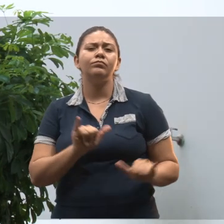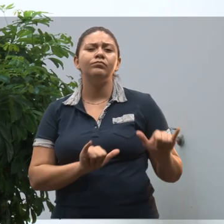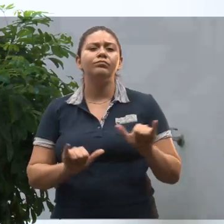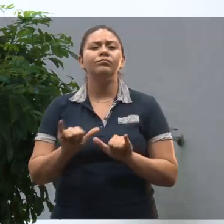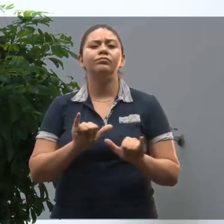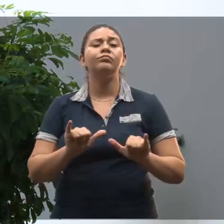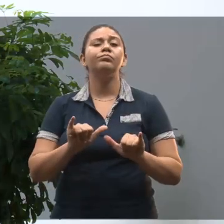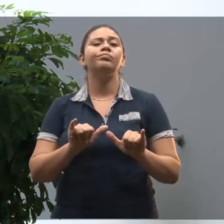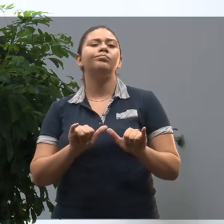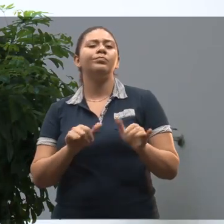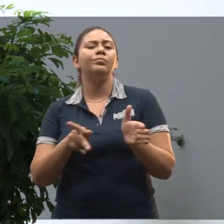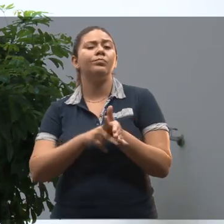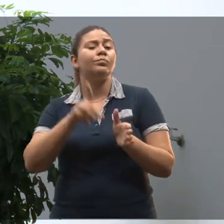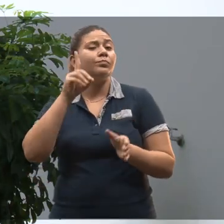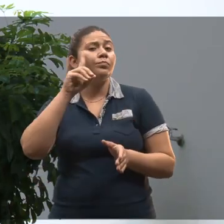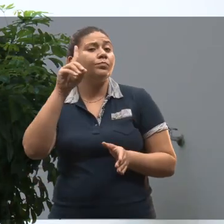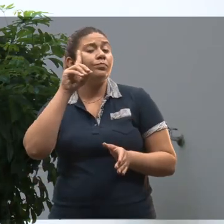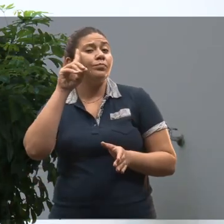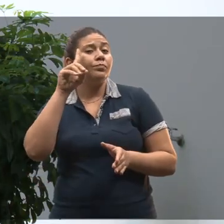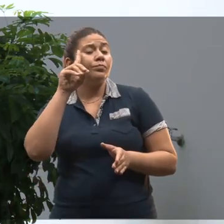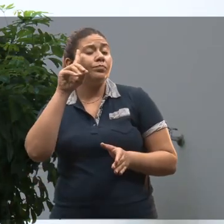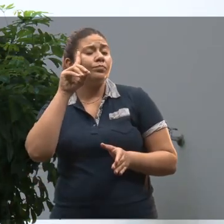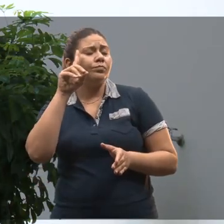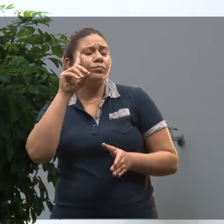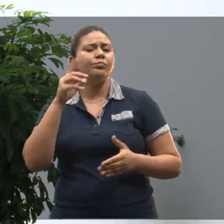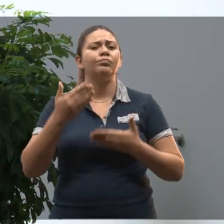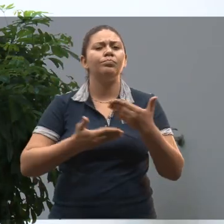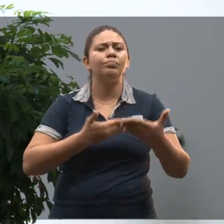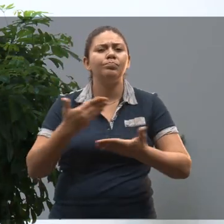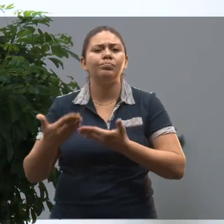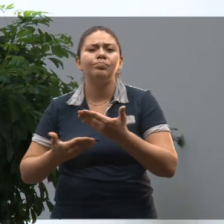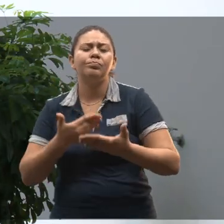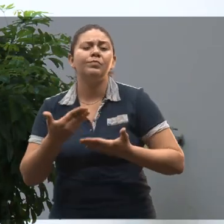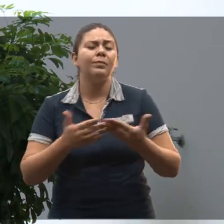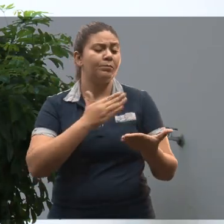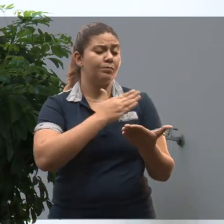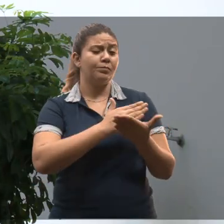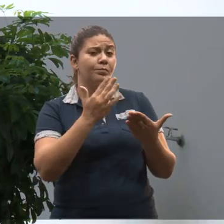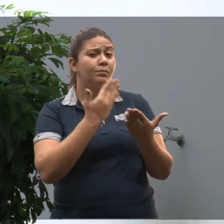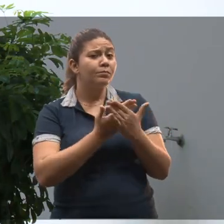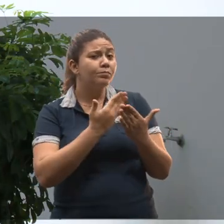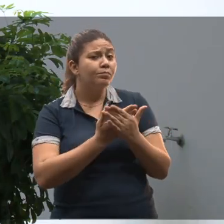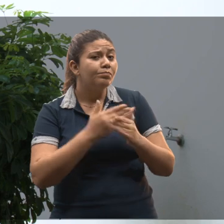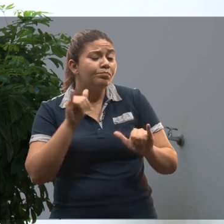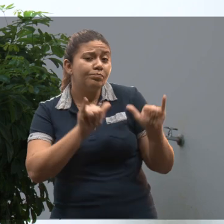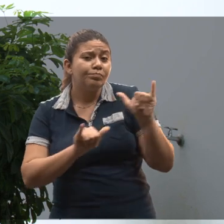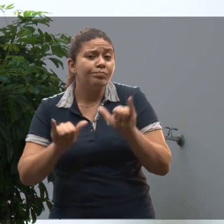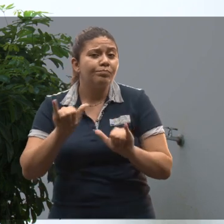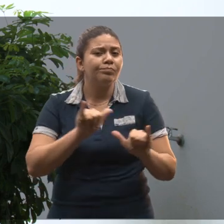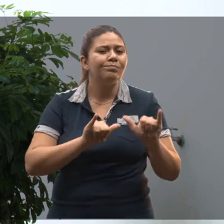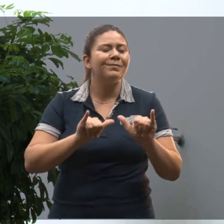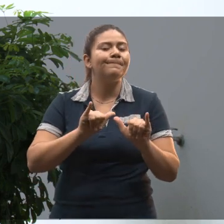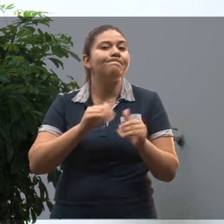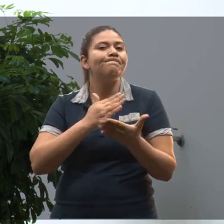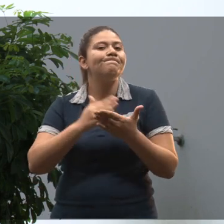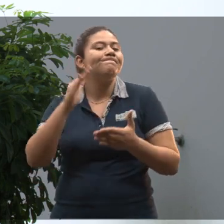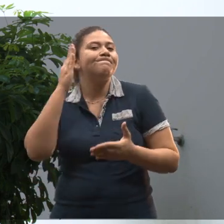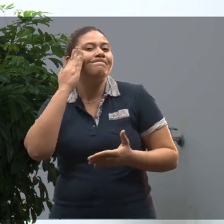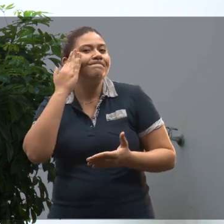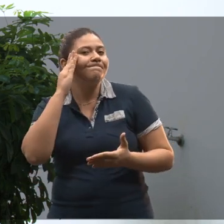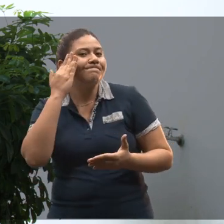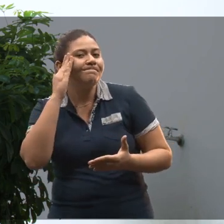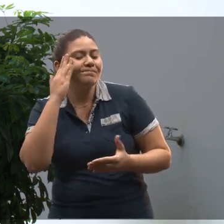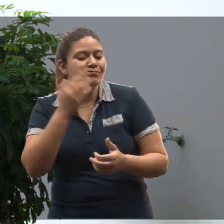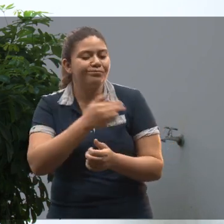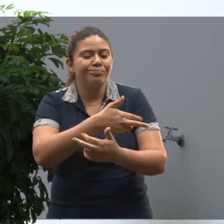A química contempla muito o nosso cotidiano. A partir do momento que você começa a estudar a química, você começa a entender